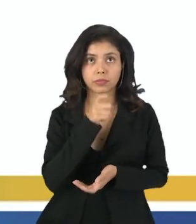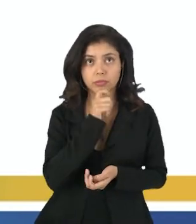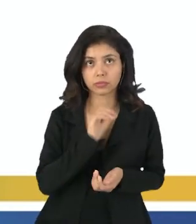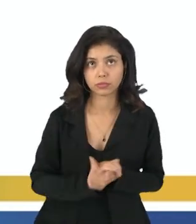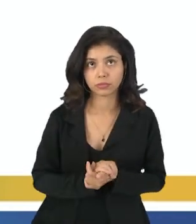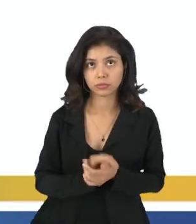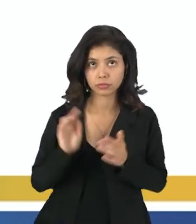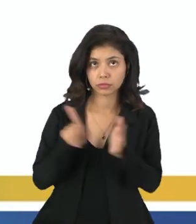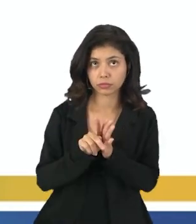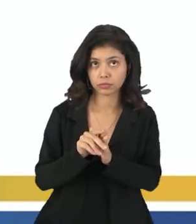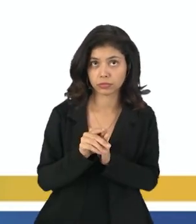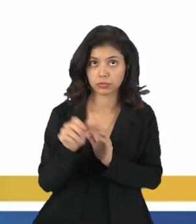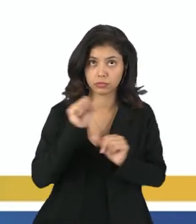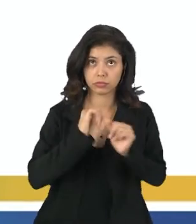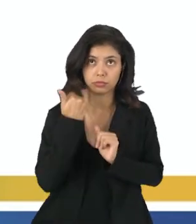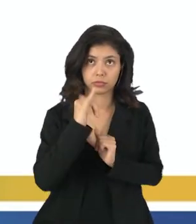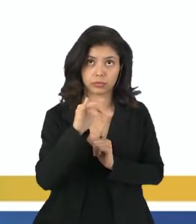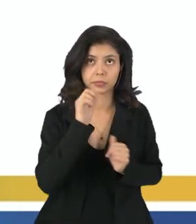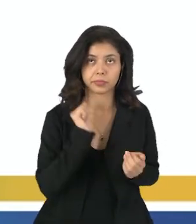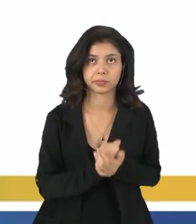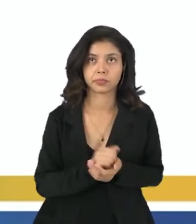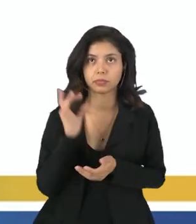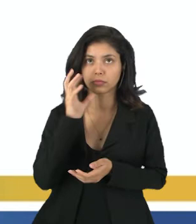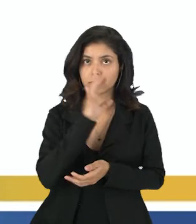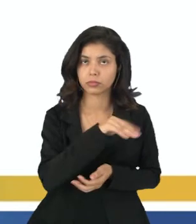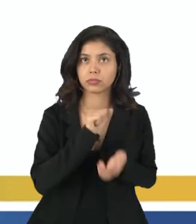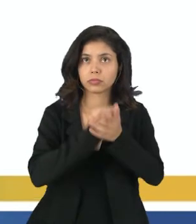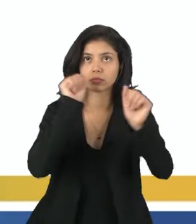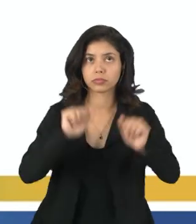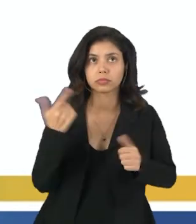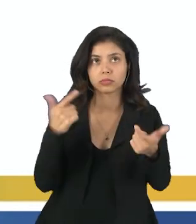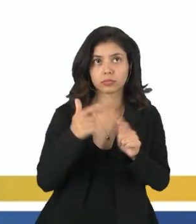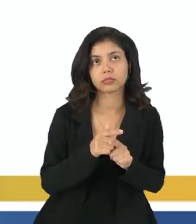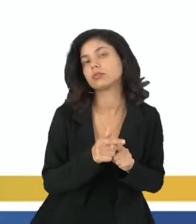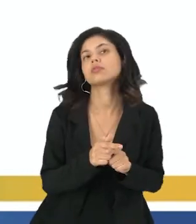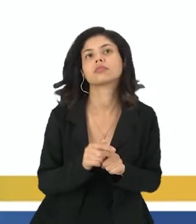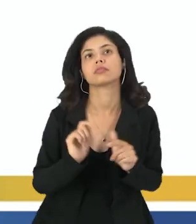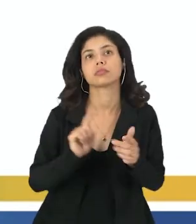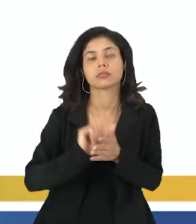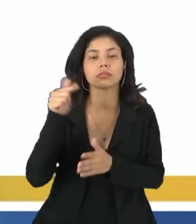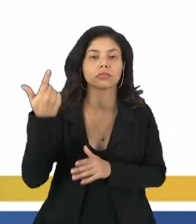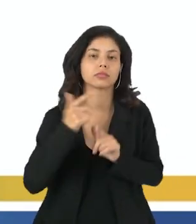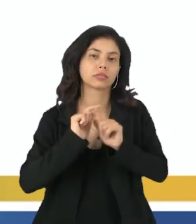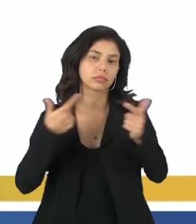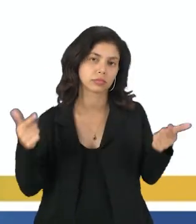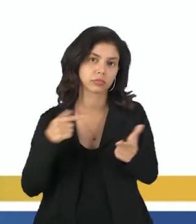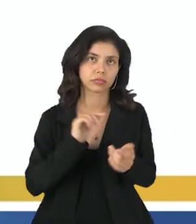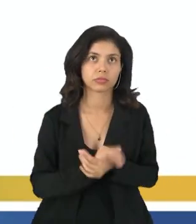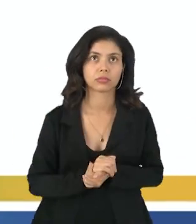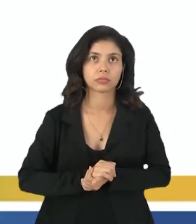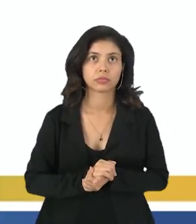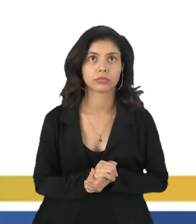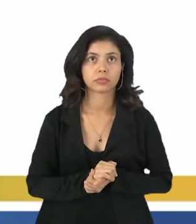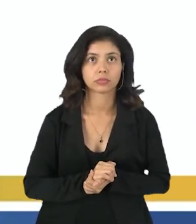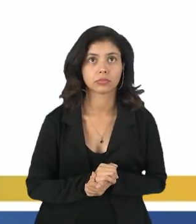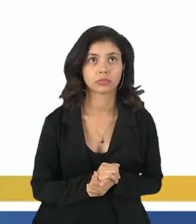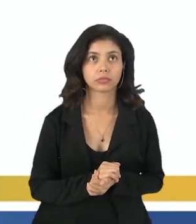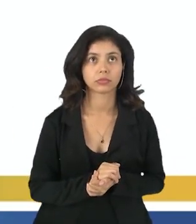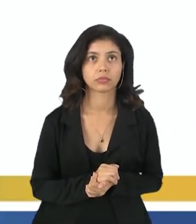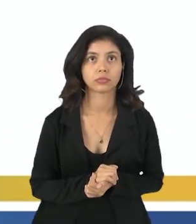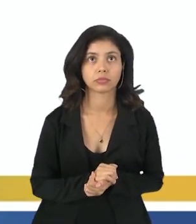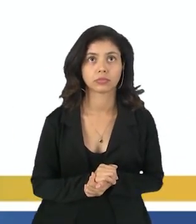Refrigeradores são dispositivos que transferem energia na forma de calor de um sistema de menor temperatura para outro de menor temperatura.